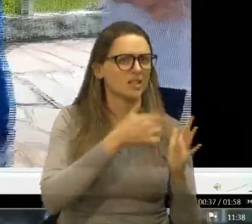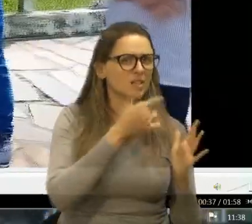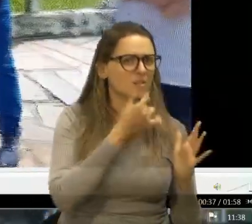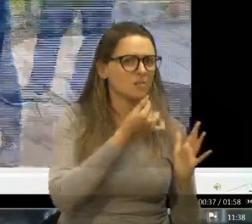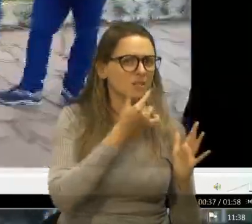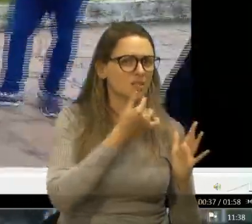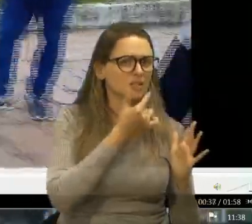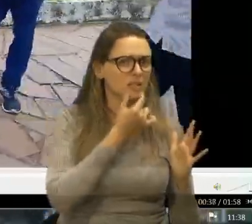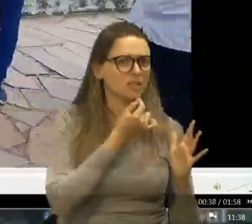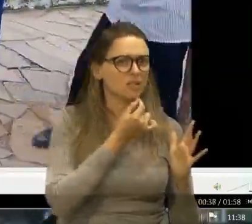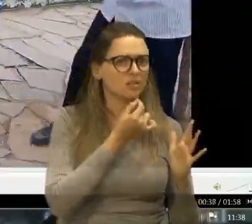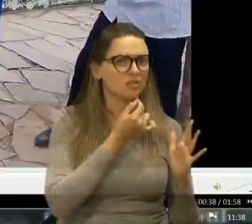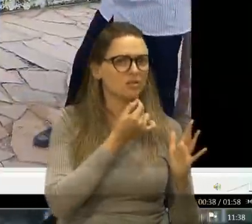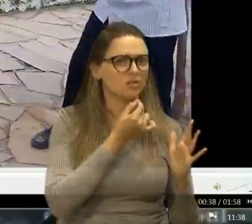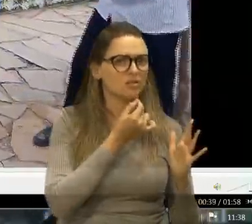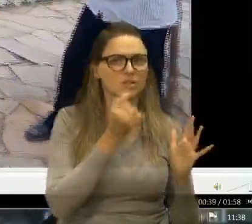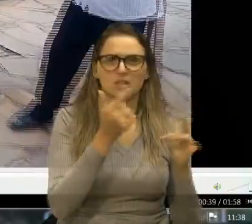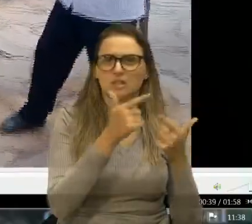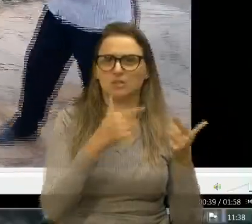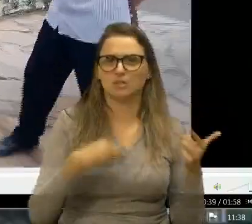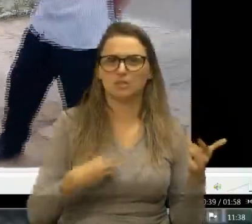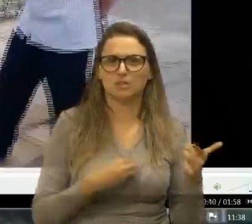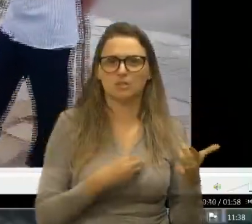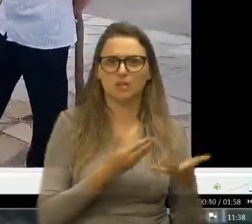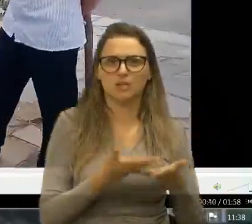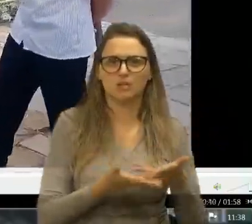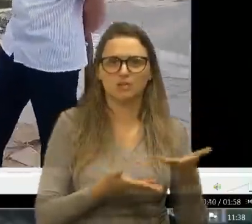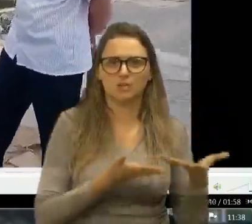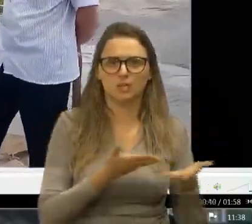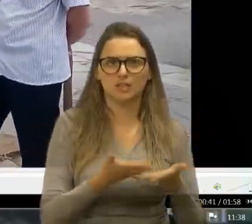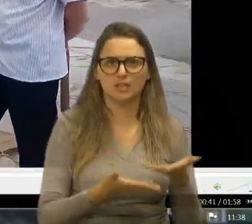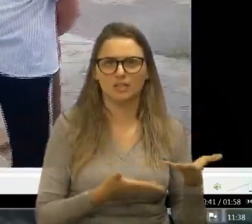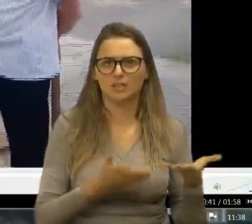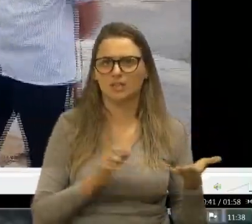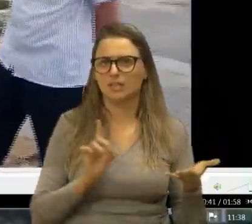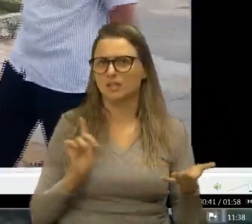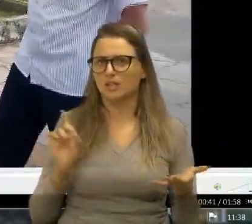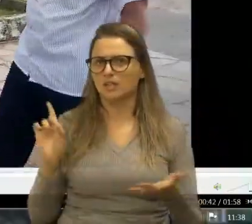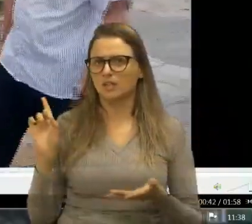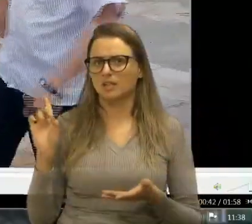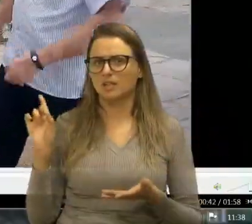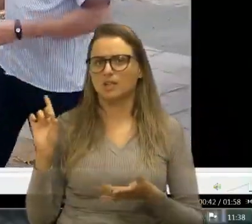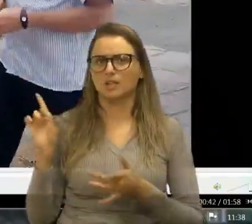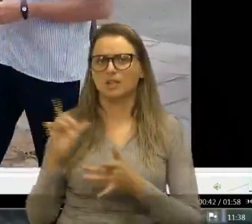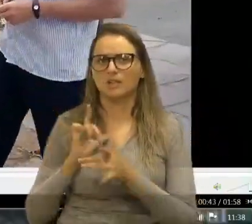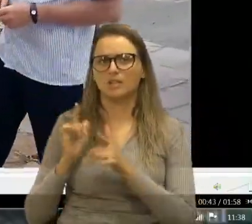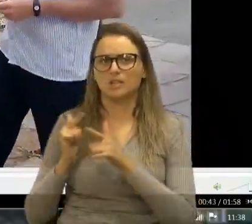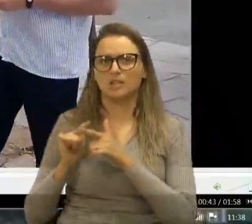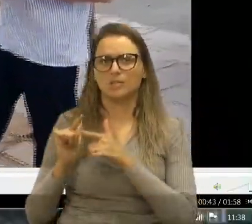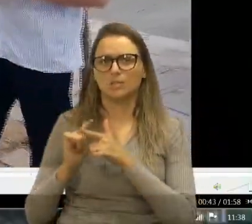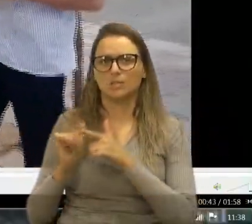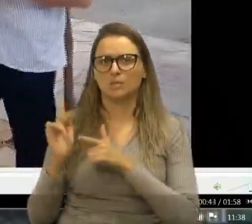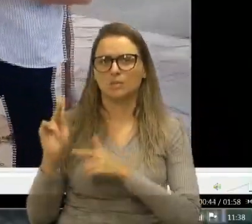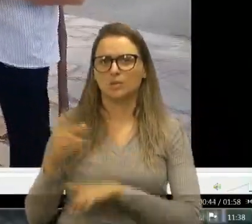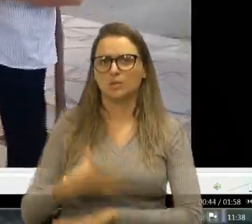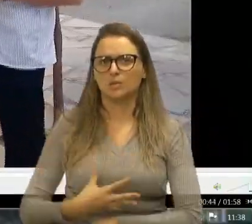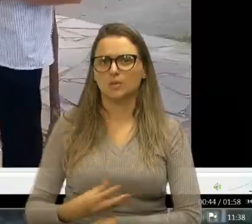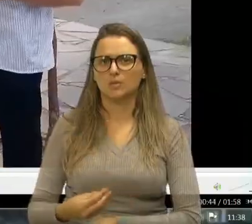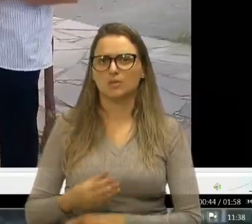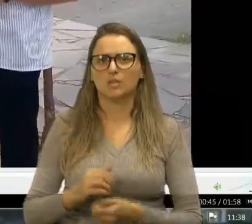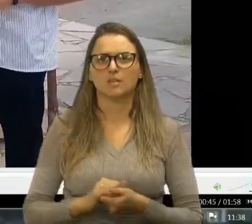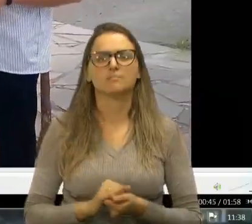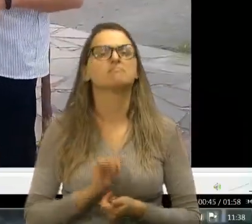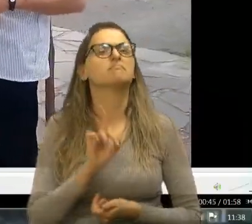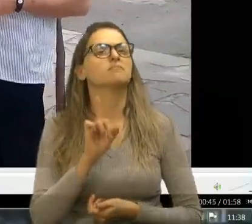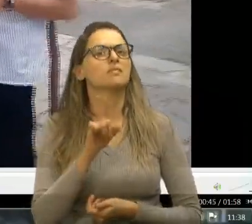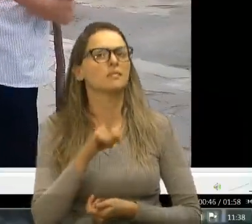não dá para sair. E aqui também já teve um relato, um problema, obviamente, com o seu filho, né? Pode falar isso. Pois é.